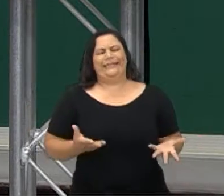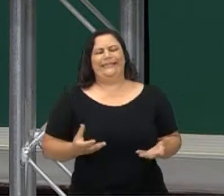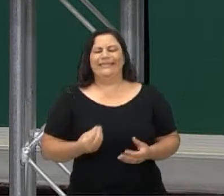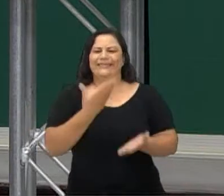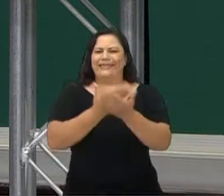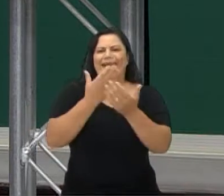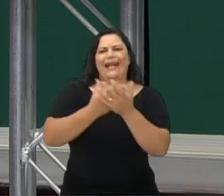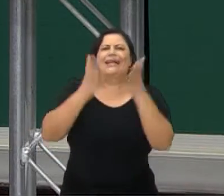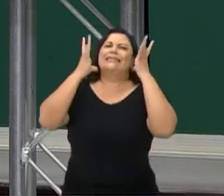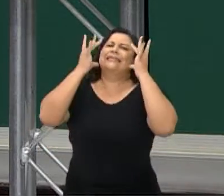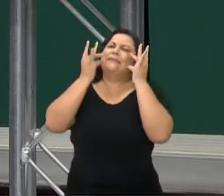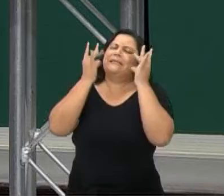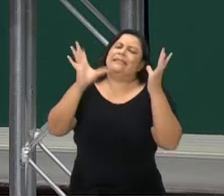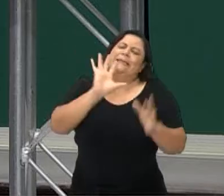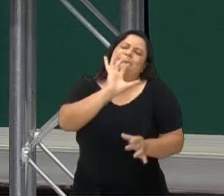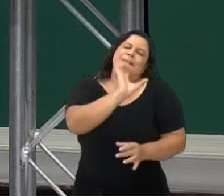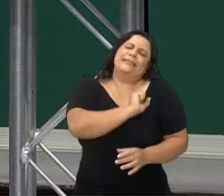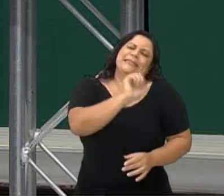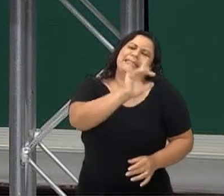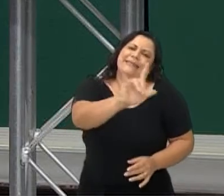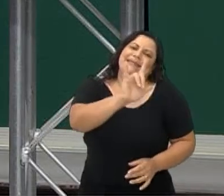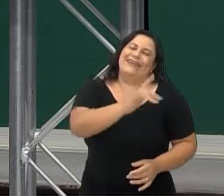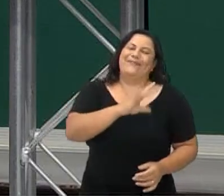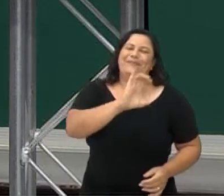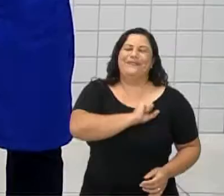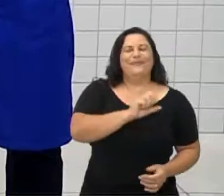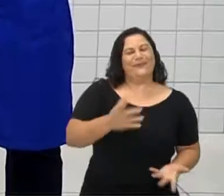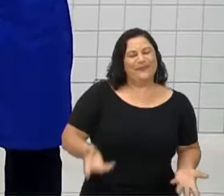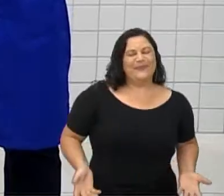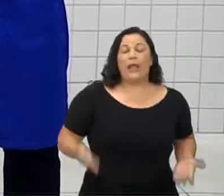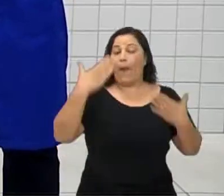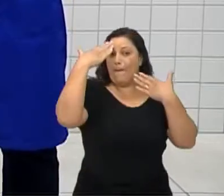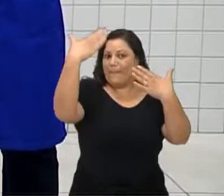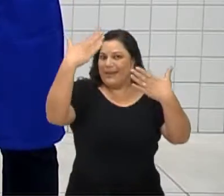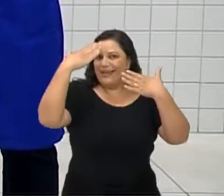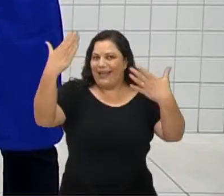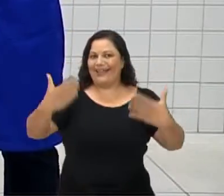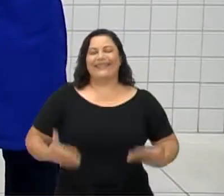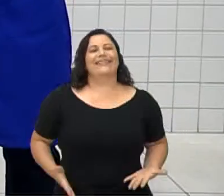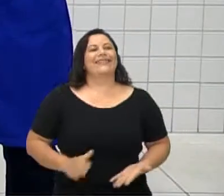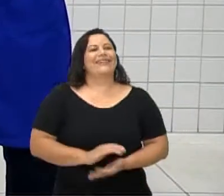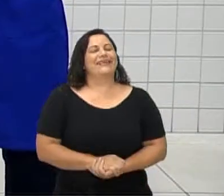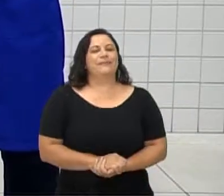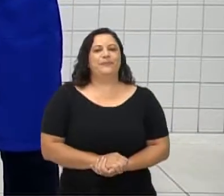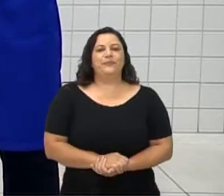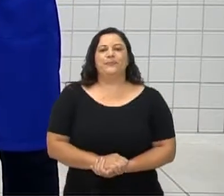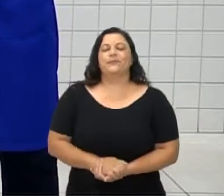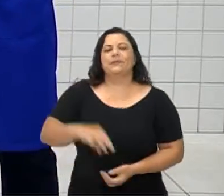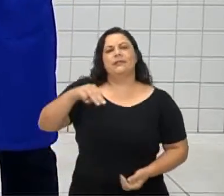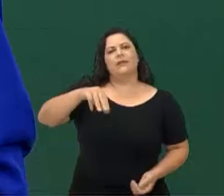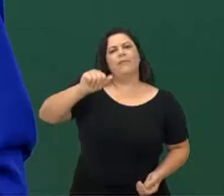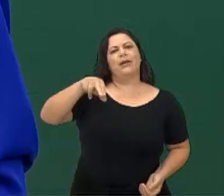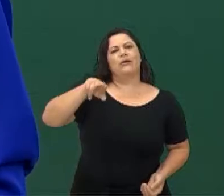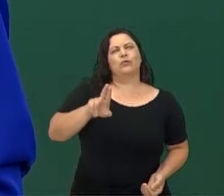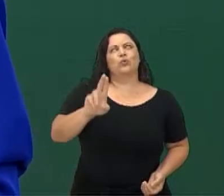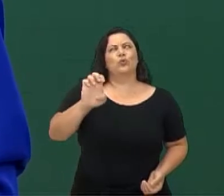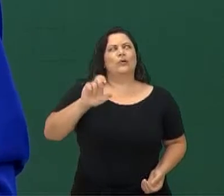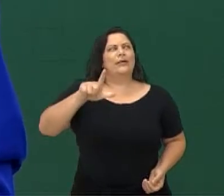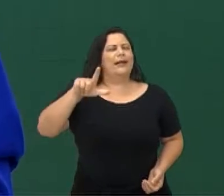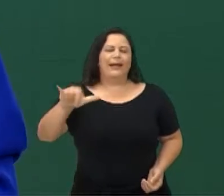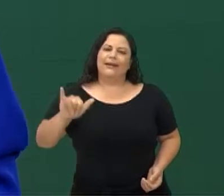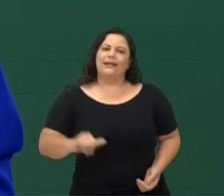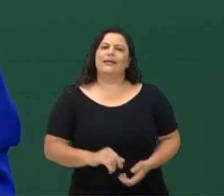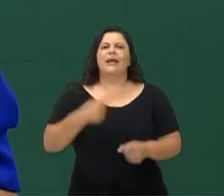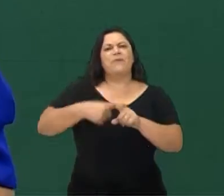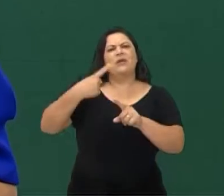mas amo a aula de vocês. Muito obrigada! A Manuela Gérez perguntou aqui, por que que quando